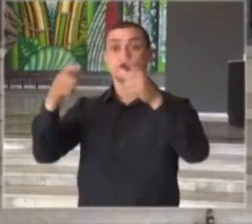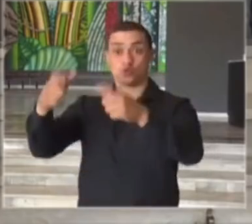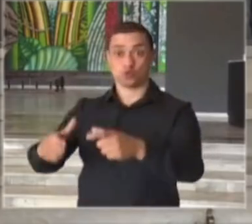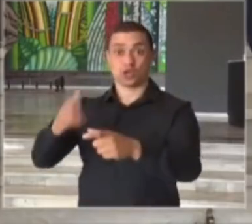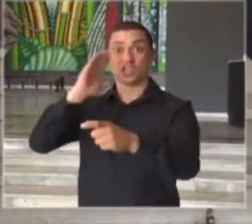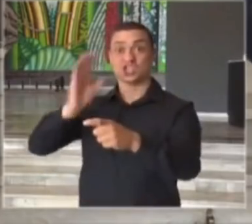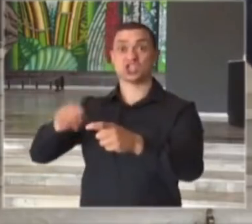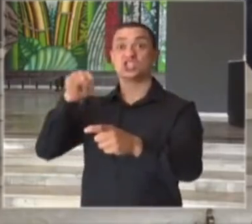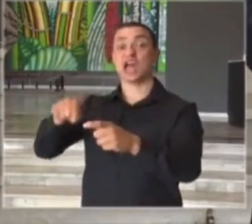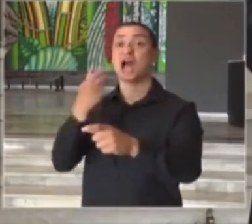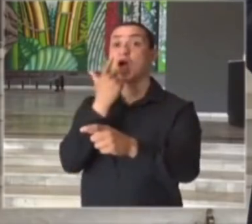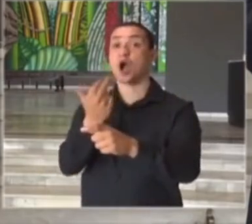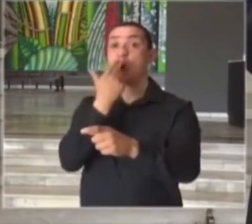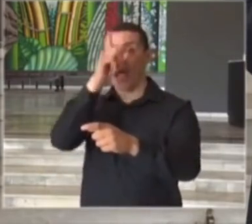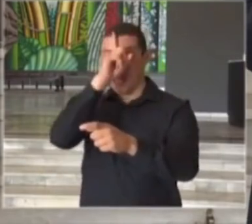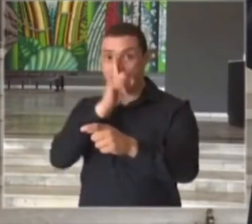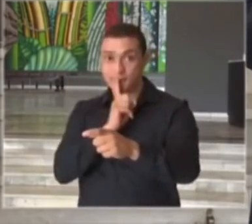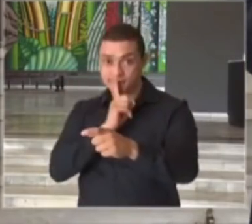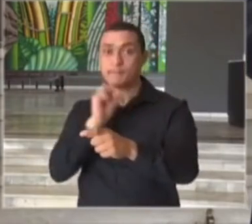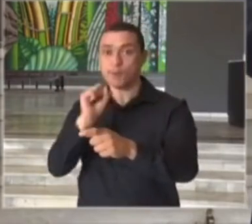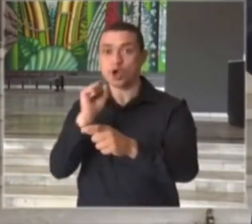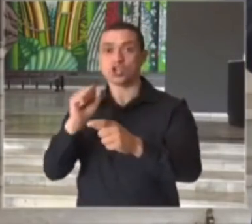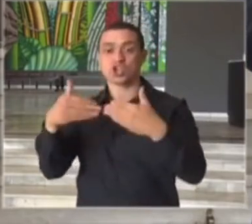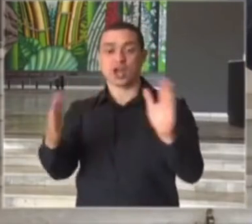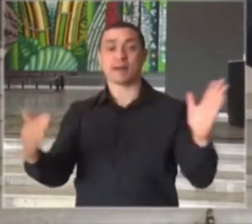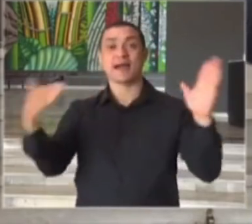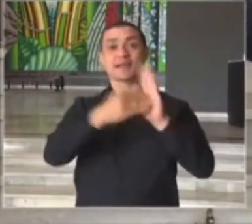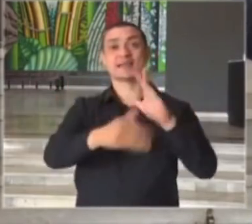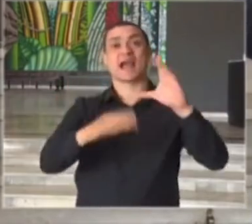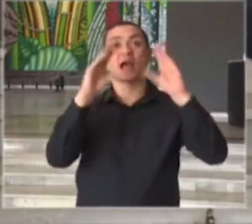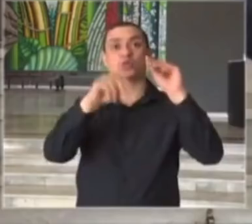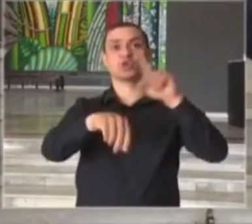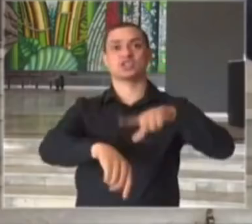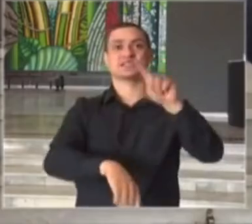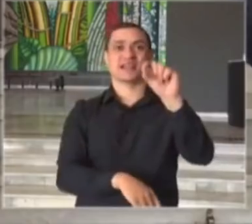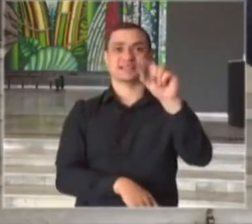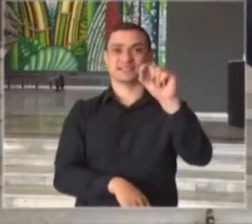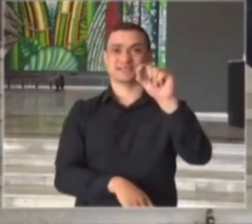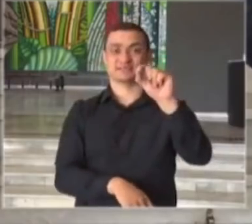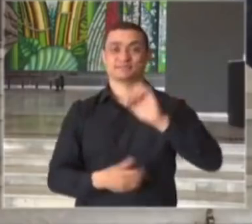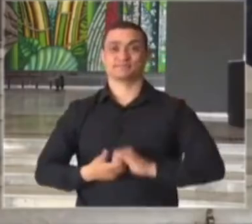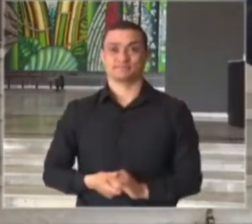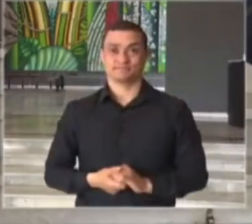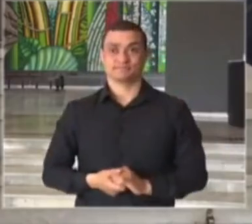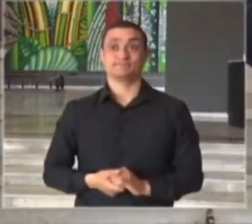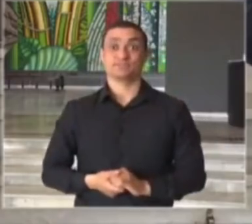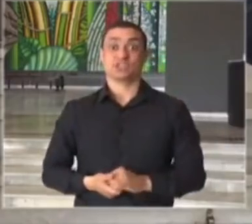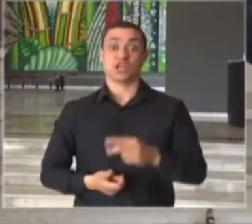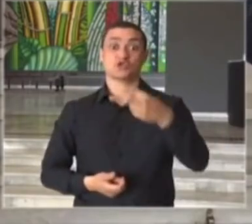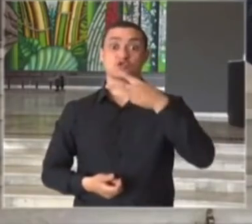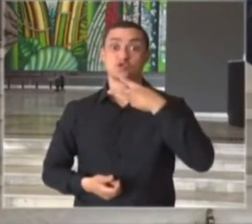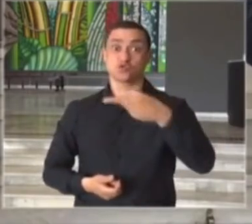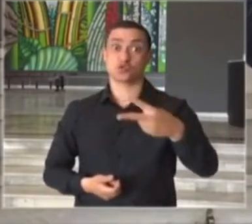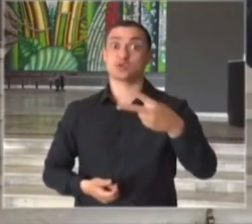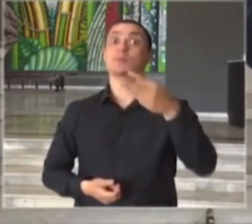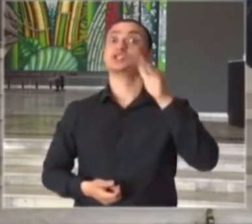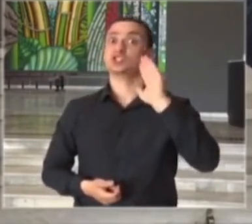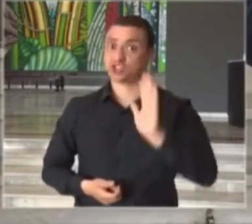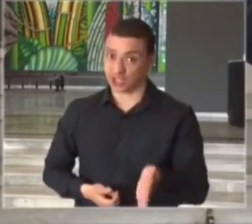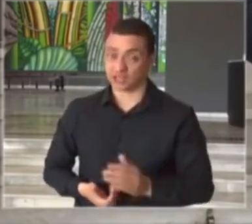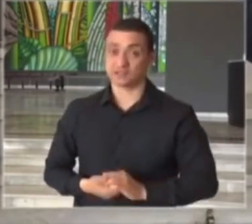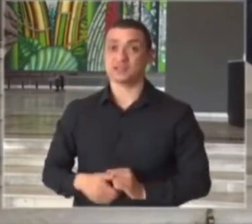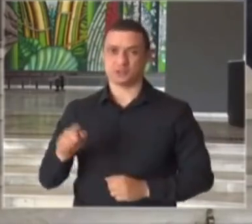estejam na fase amarela do Plano São Paulo, há pelo menos duas semanas. Volto a repetir,